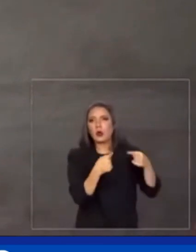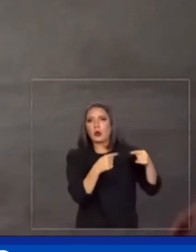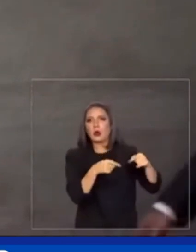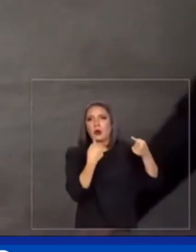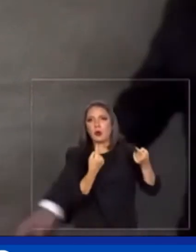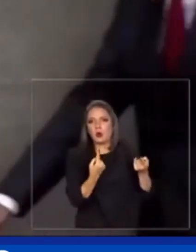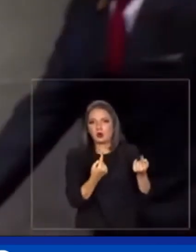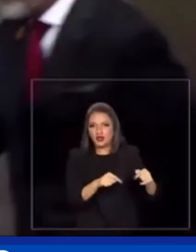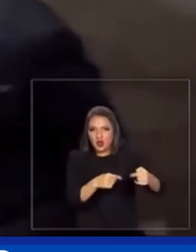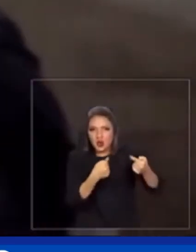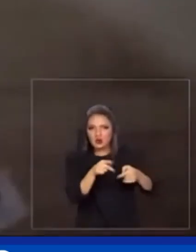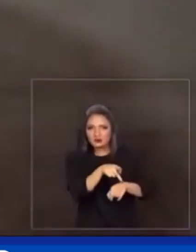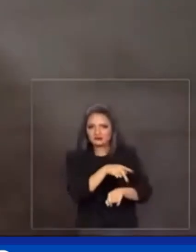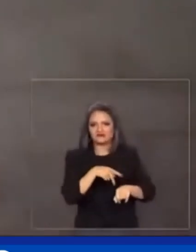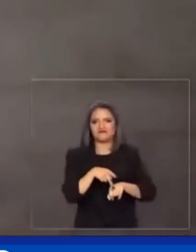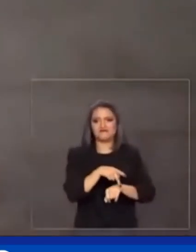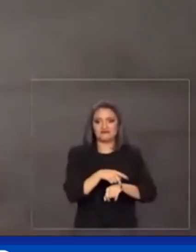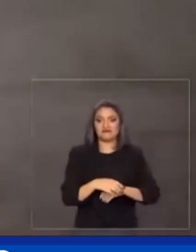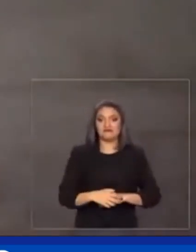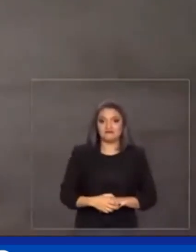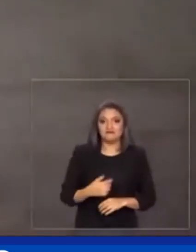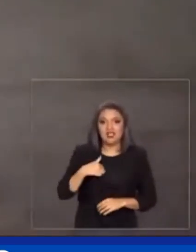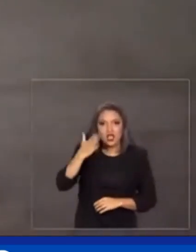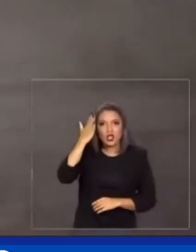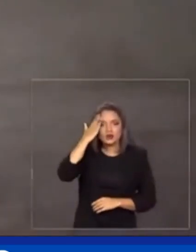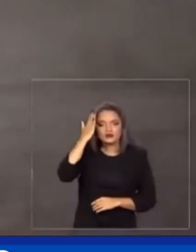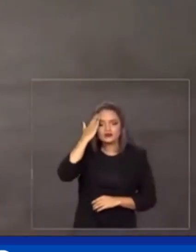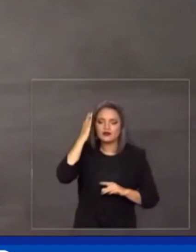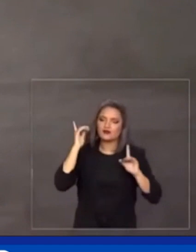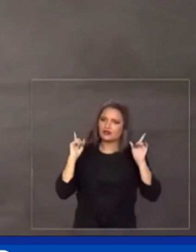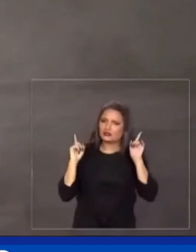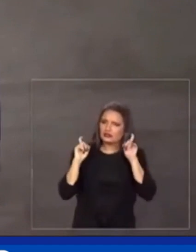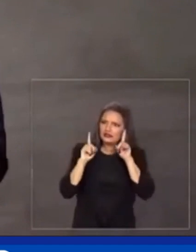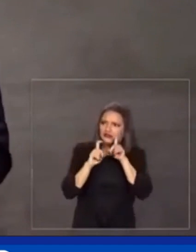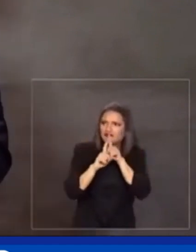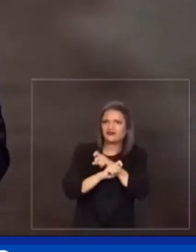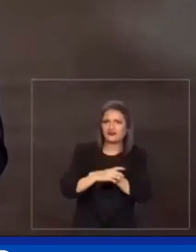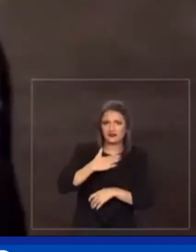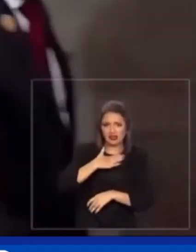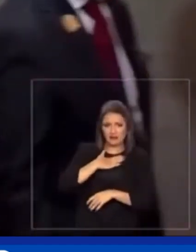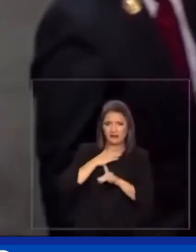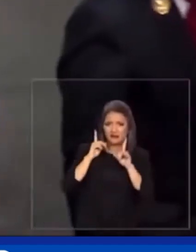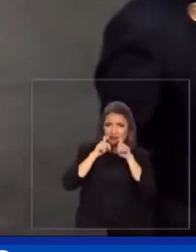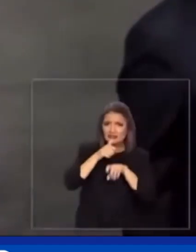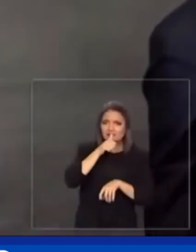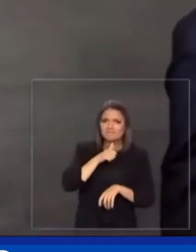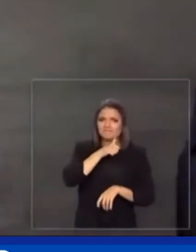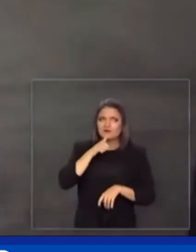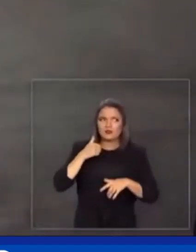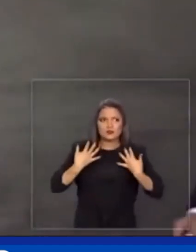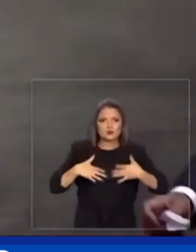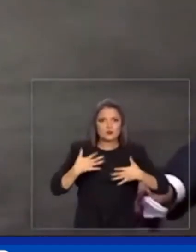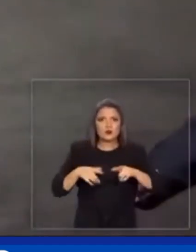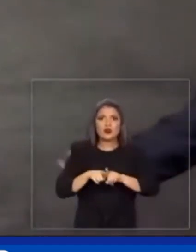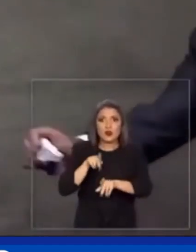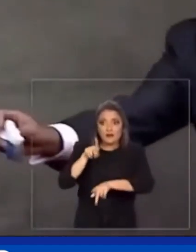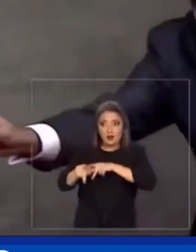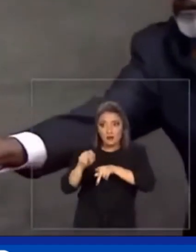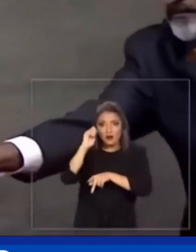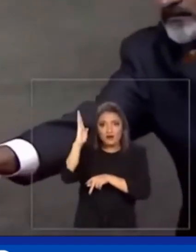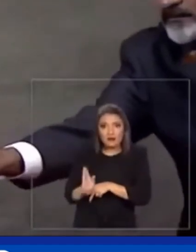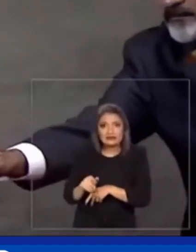nesse país. Eu sei o quanto custou, não apenas a mim, quanto custou ao povo brasileiro